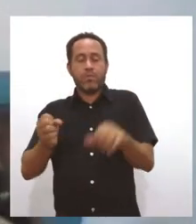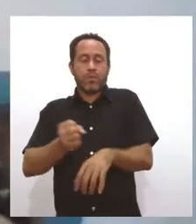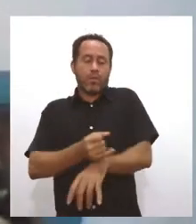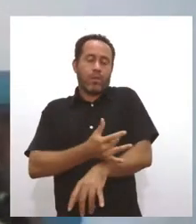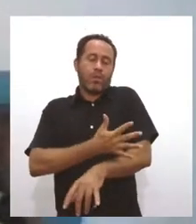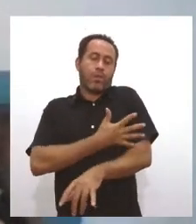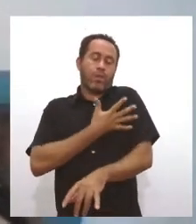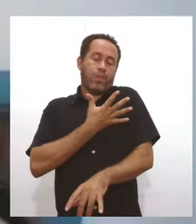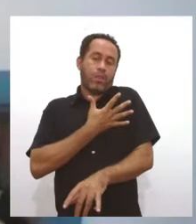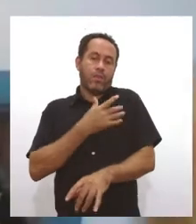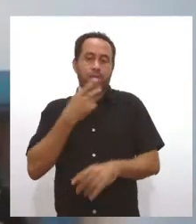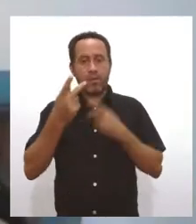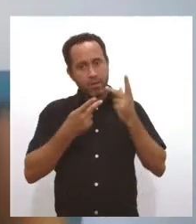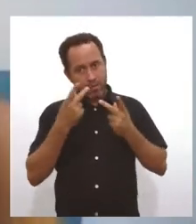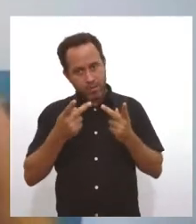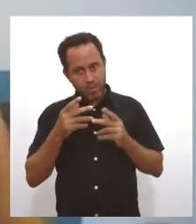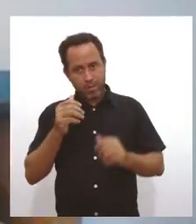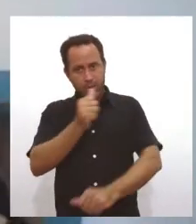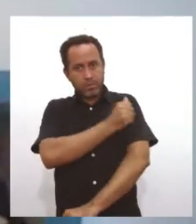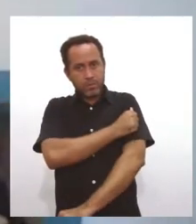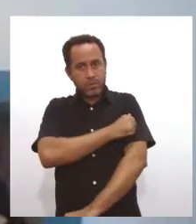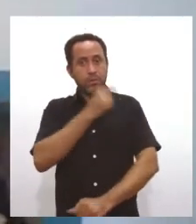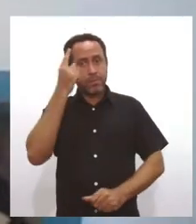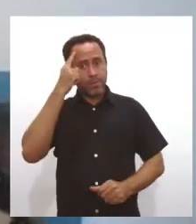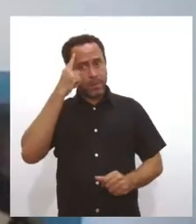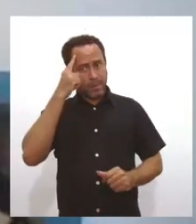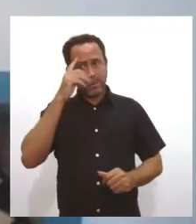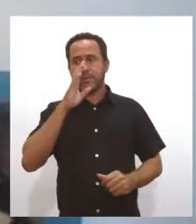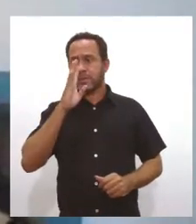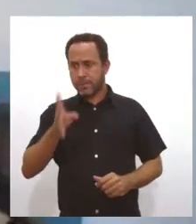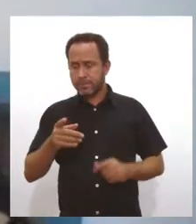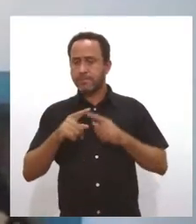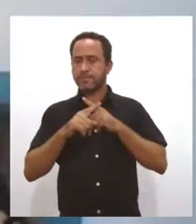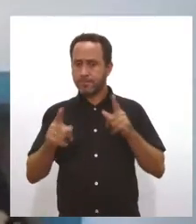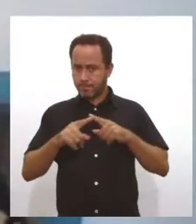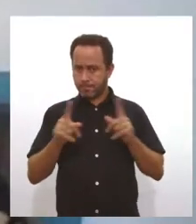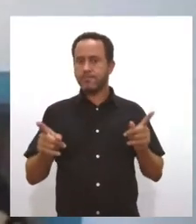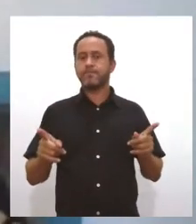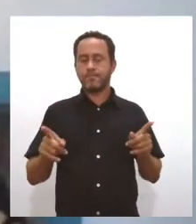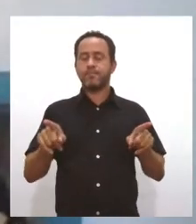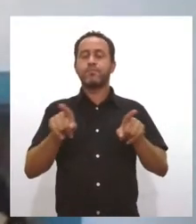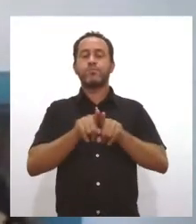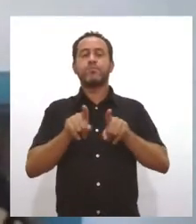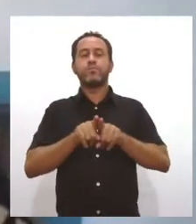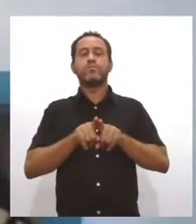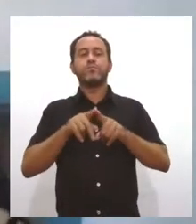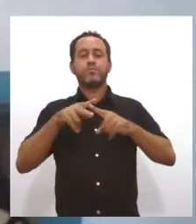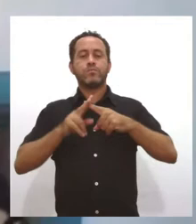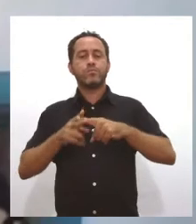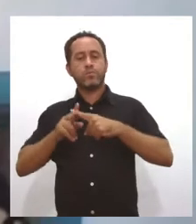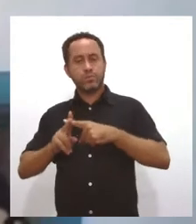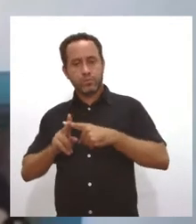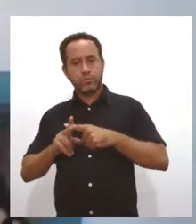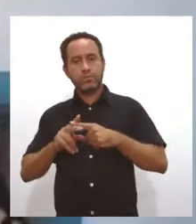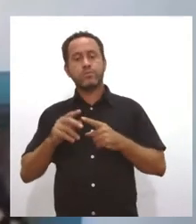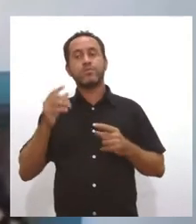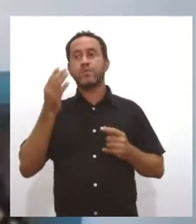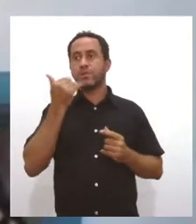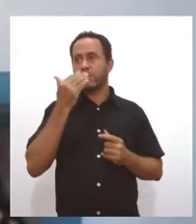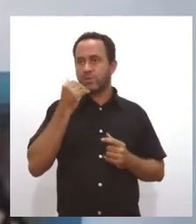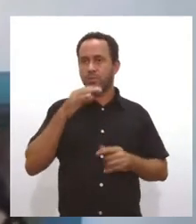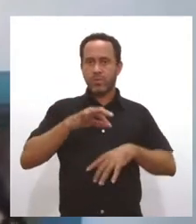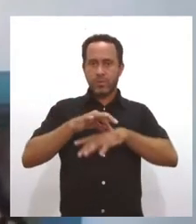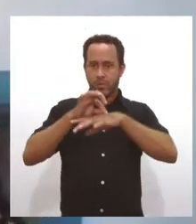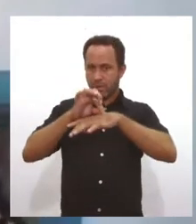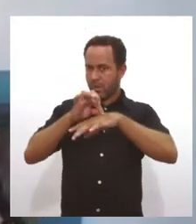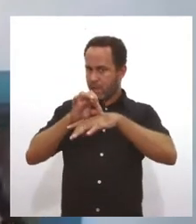né? E colocássemos esses alunos para pensar de forma crítica, fazendo, sim, as correlações, né? Se eu como muita carne, eu